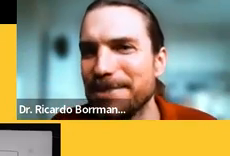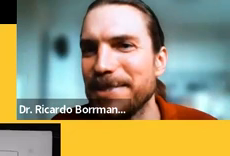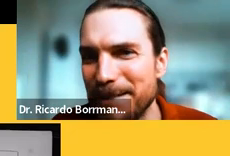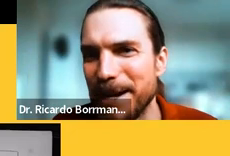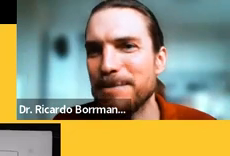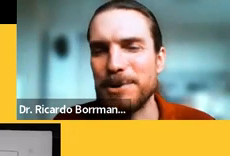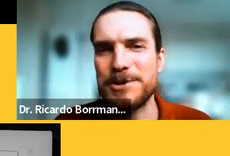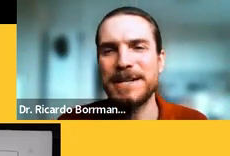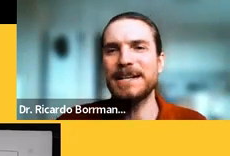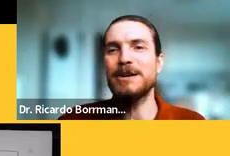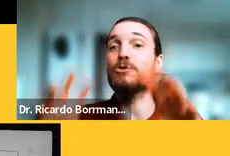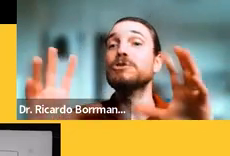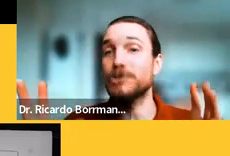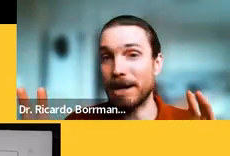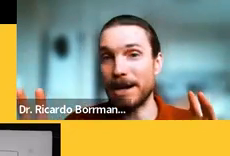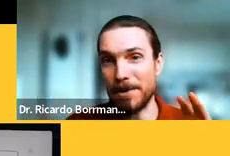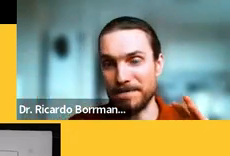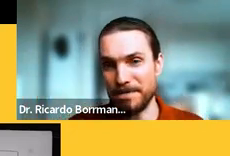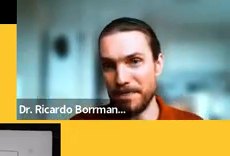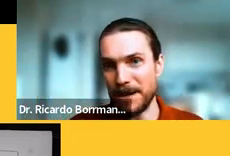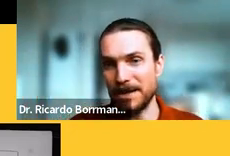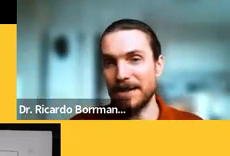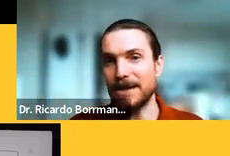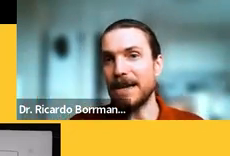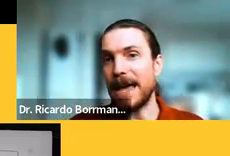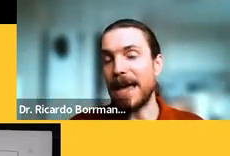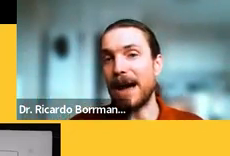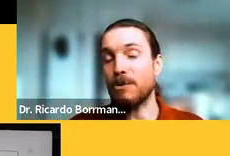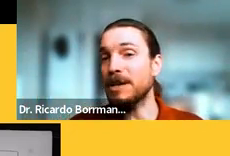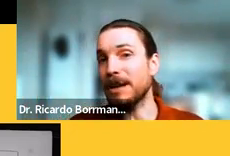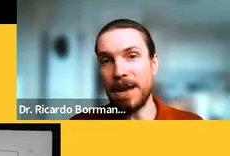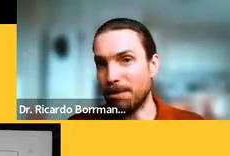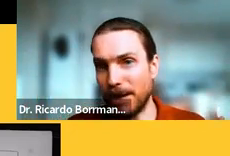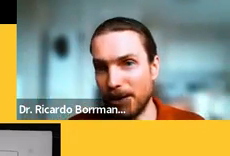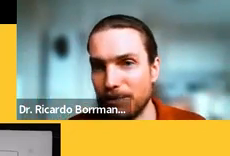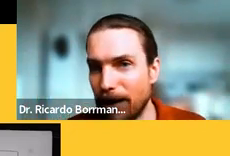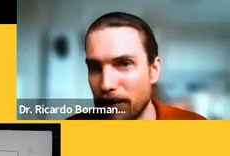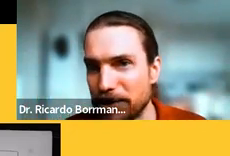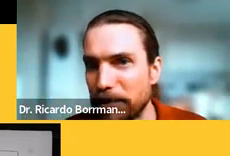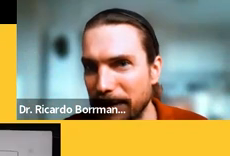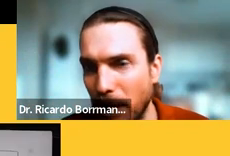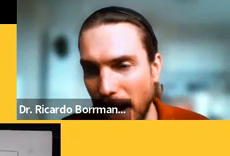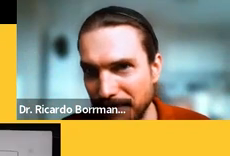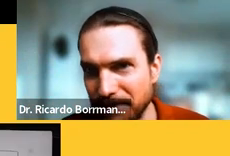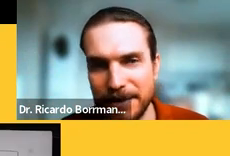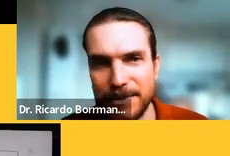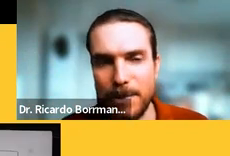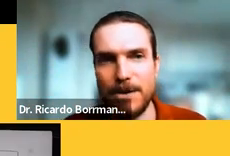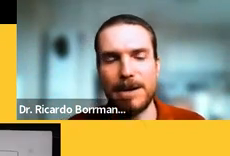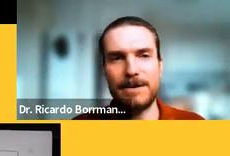ele é denominado na Alemanha depois o lutador alemão o que também é uma coisa espetacular